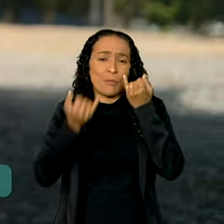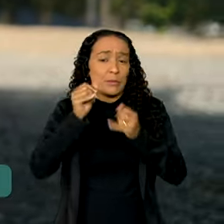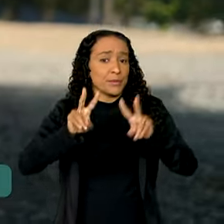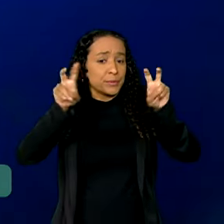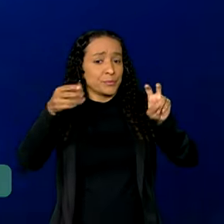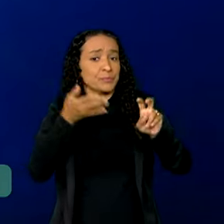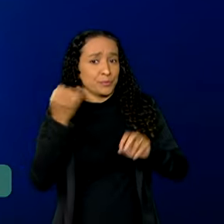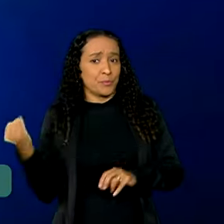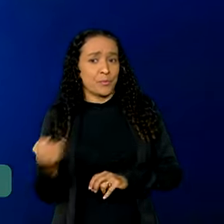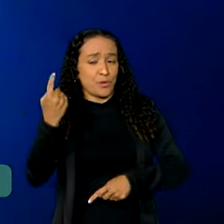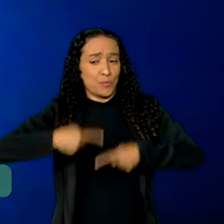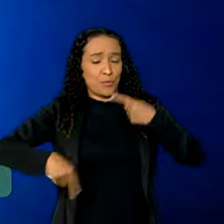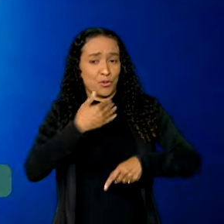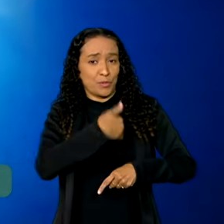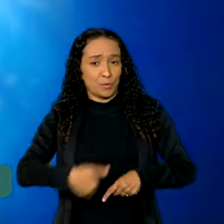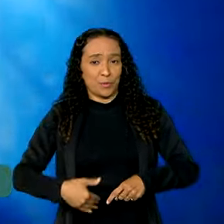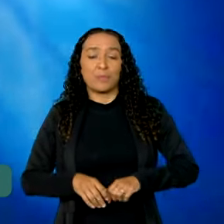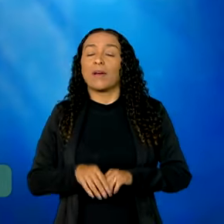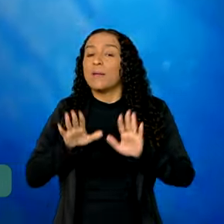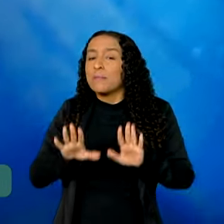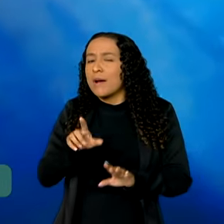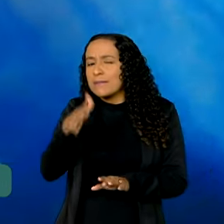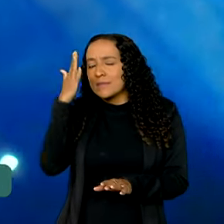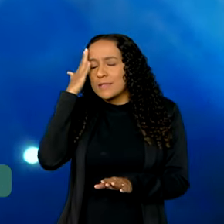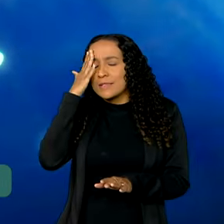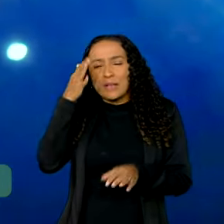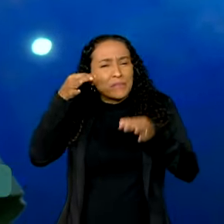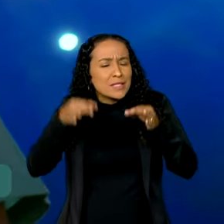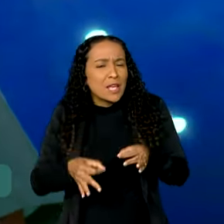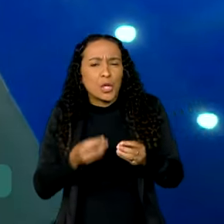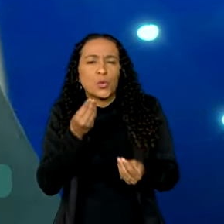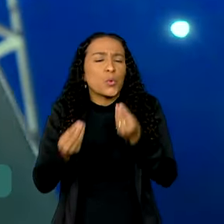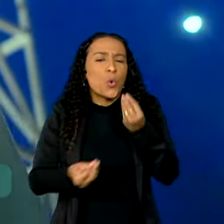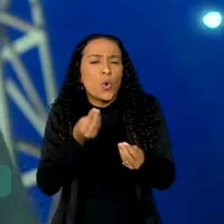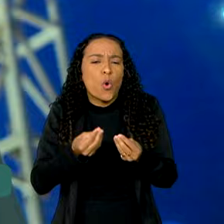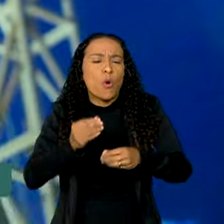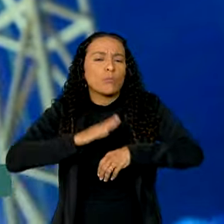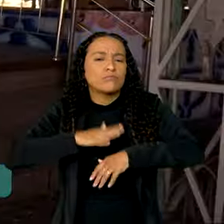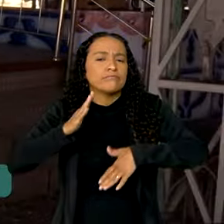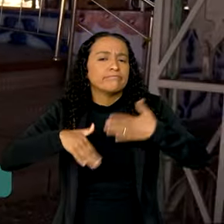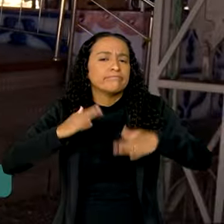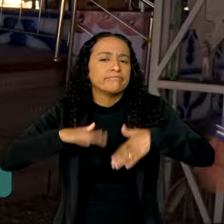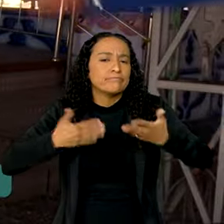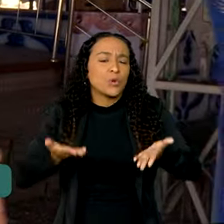importante política pública. Mas você sabe exatamente como ela funciona?